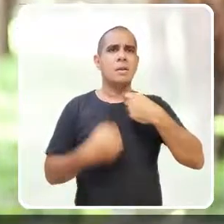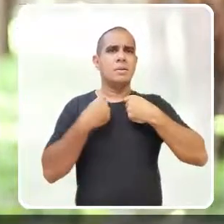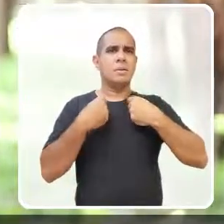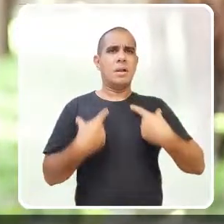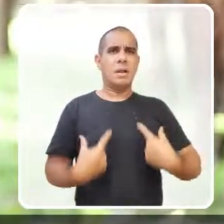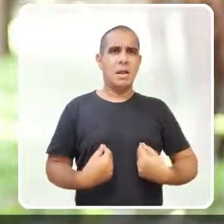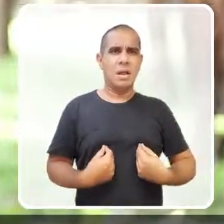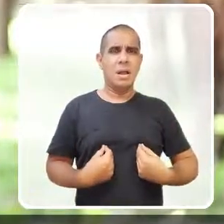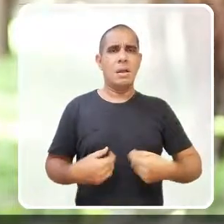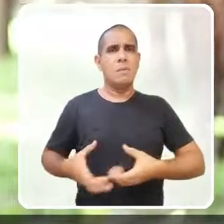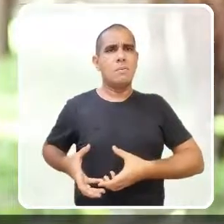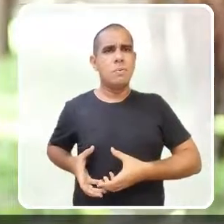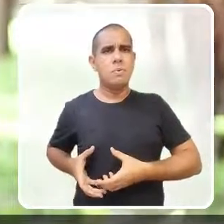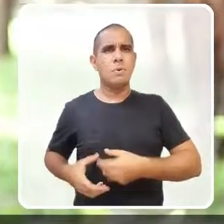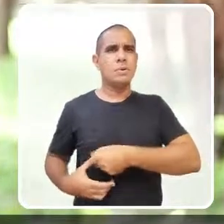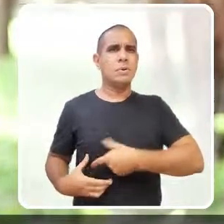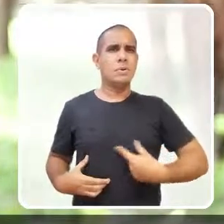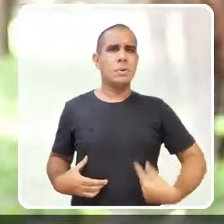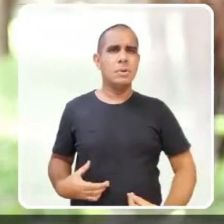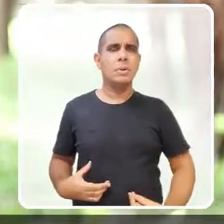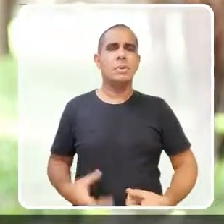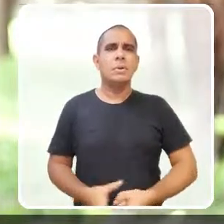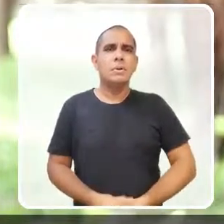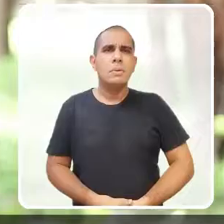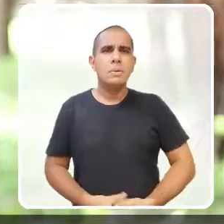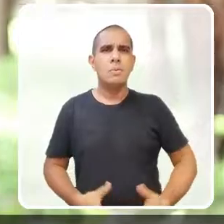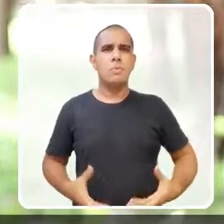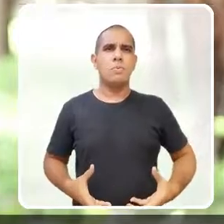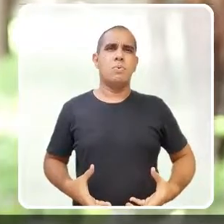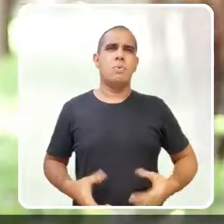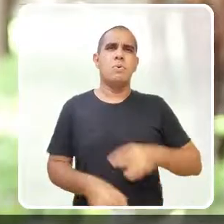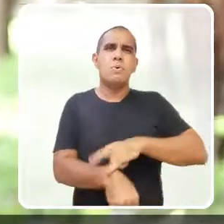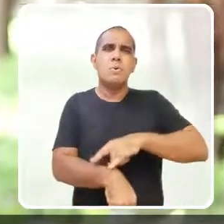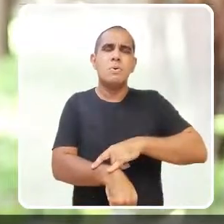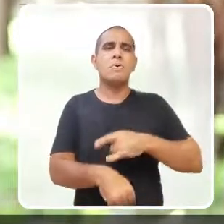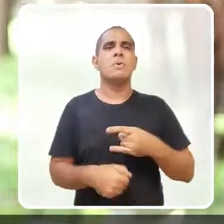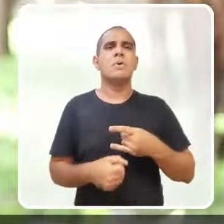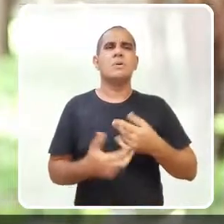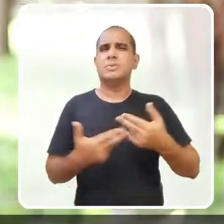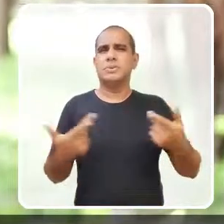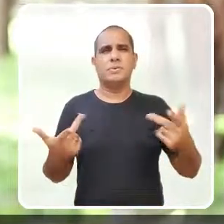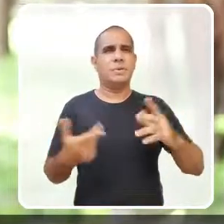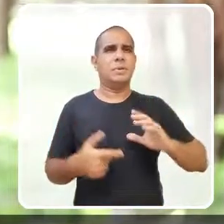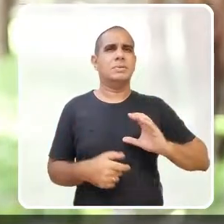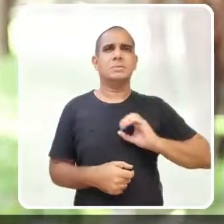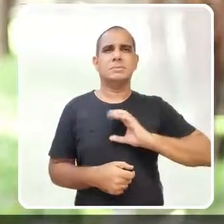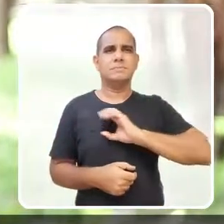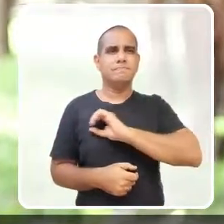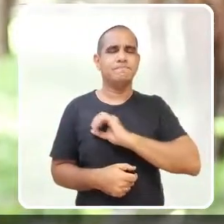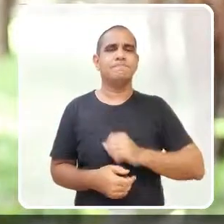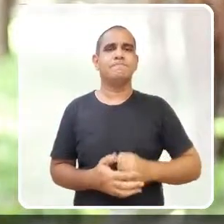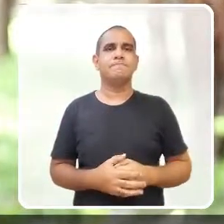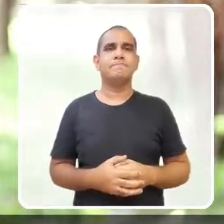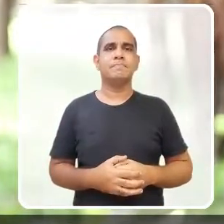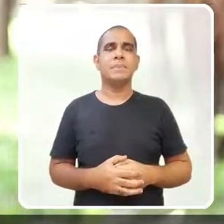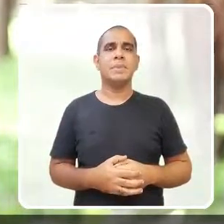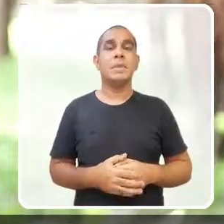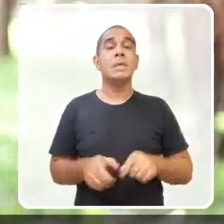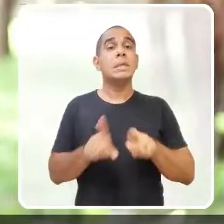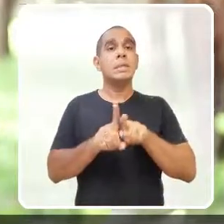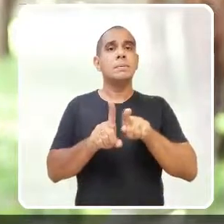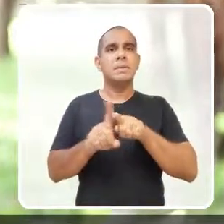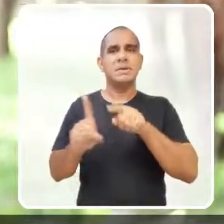de esôfago, estômago, pâncreas, bexiga e vários outros. E uma outra associação que é muito